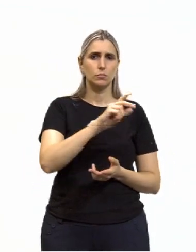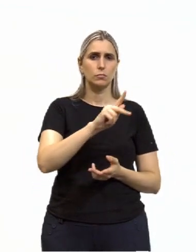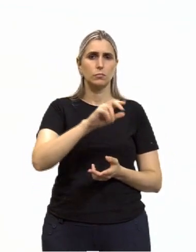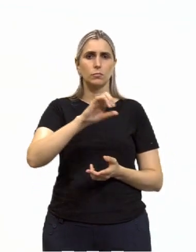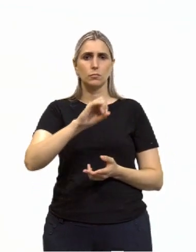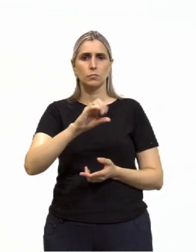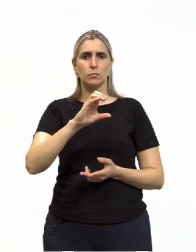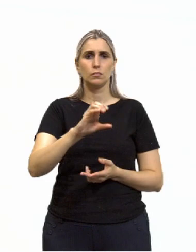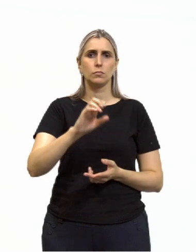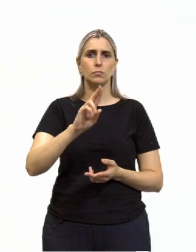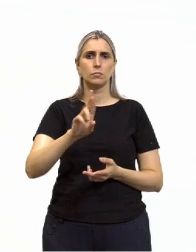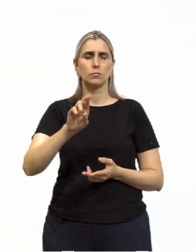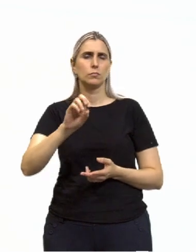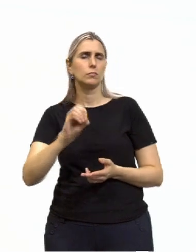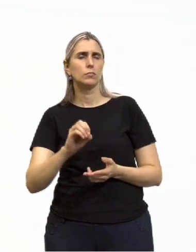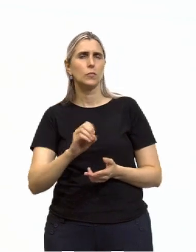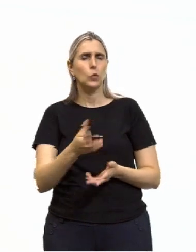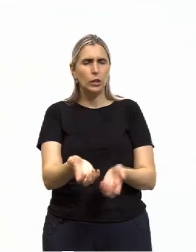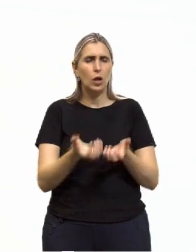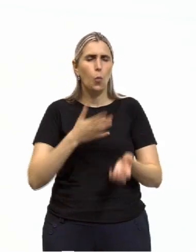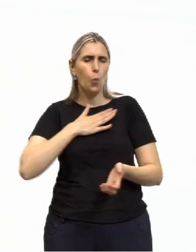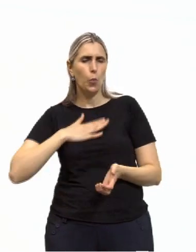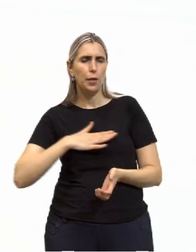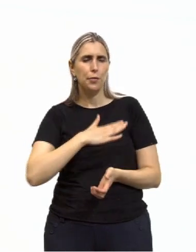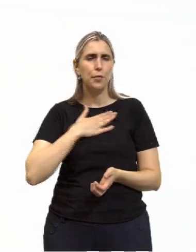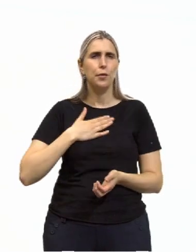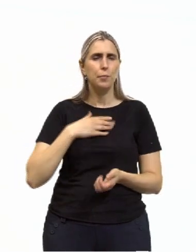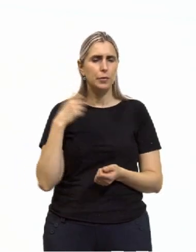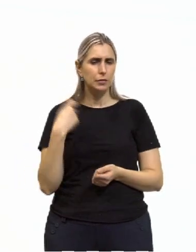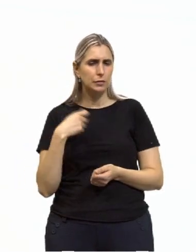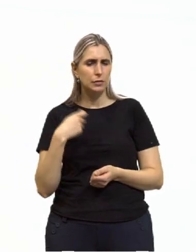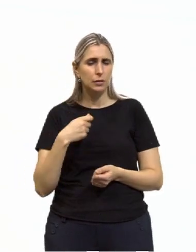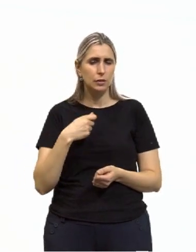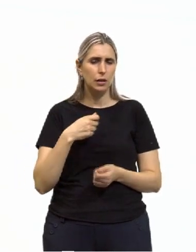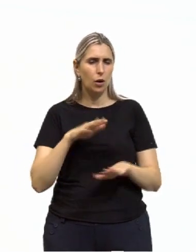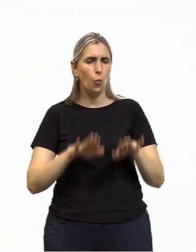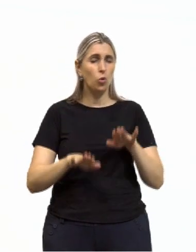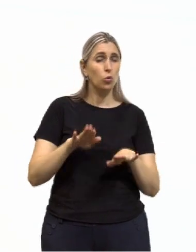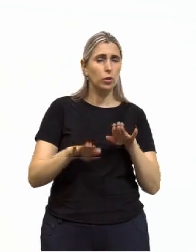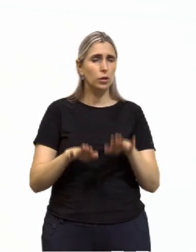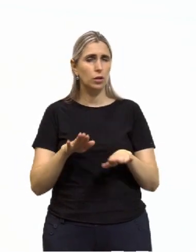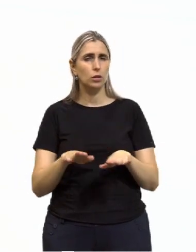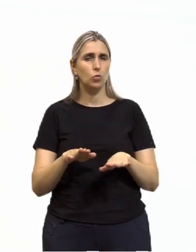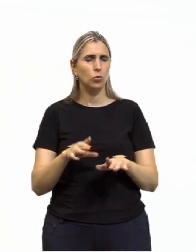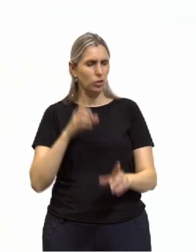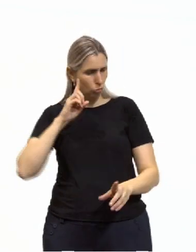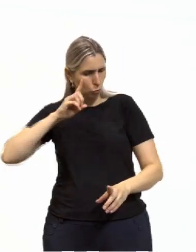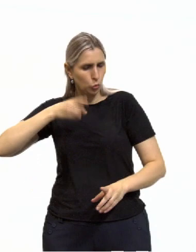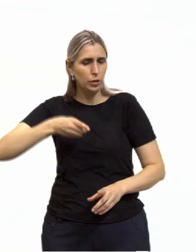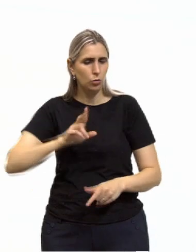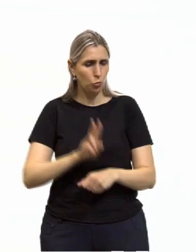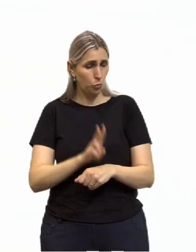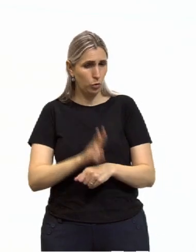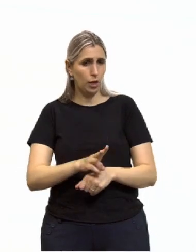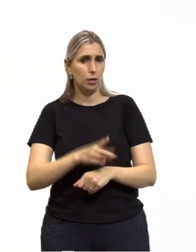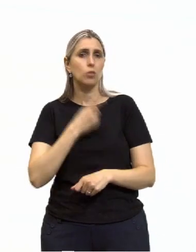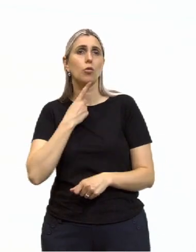busca do prazer afastar-se da dor. Então, você tem que usar dessa temperança, ou o domínio da vontade. você tem que cuidar.